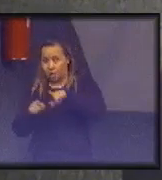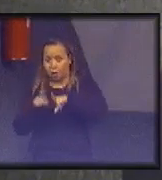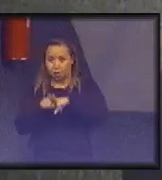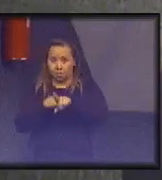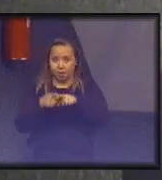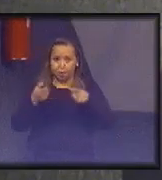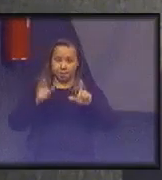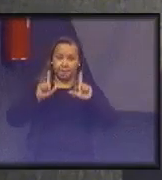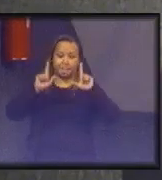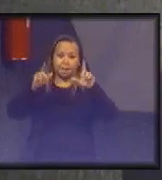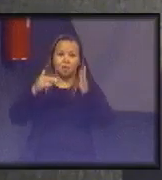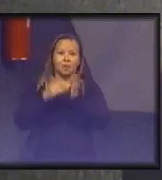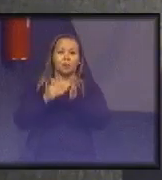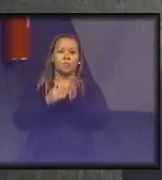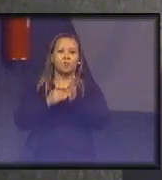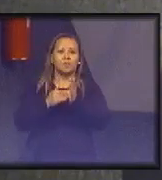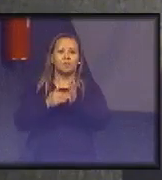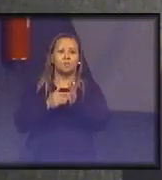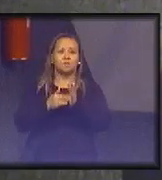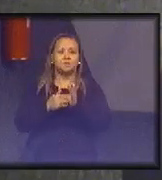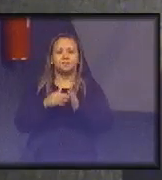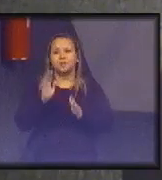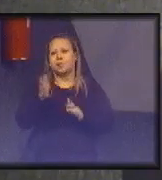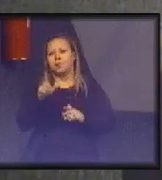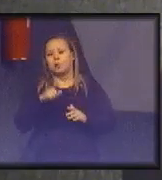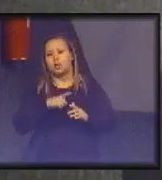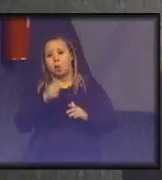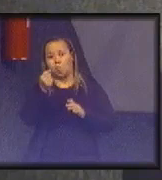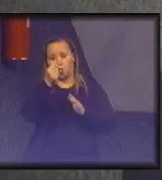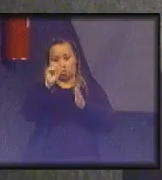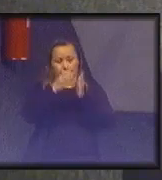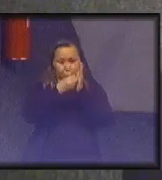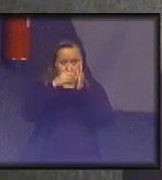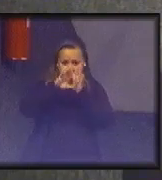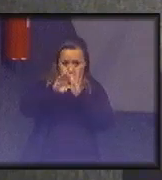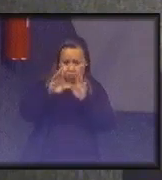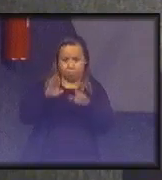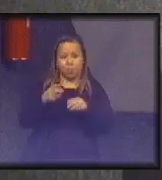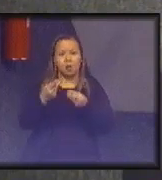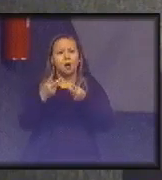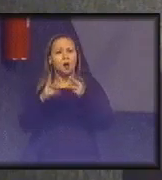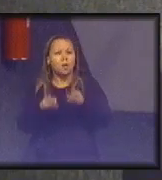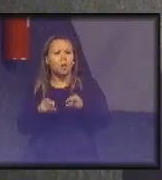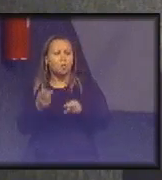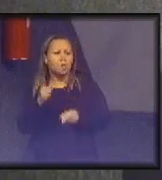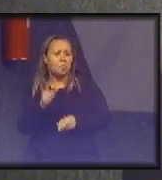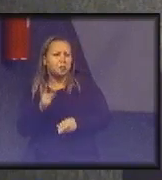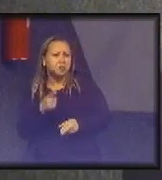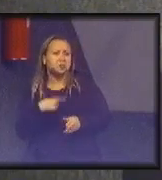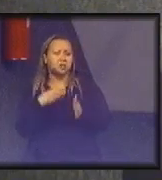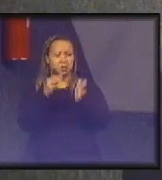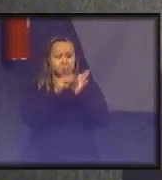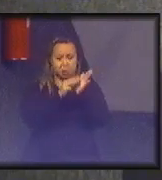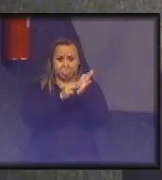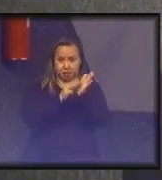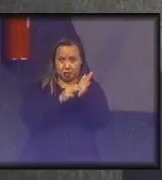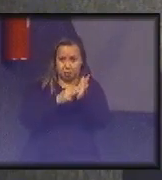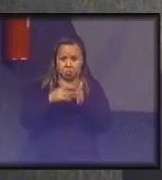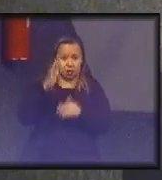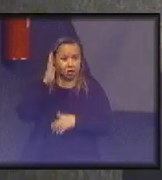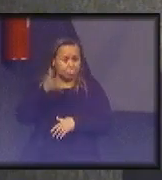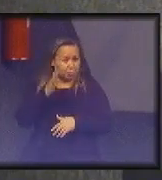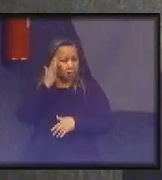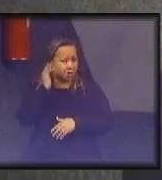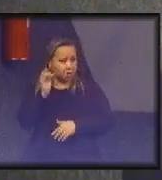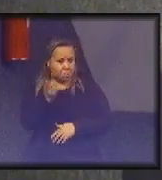no final, que ele já junta oito indicadores. Como a gente ainda não tinha essa metodologia definida, a portaria precisava ser